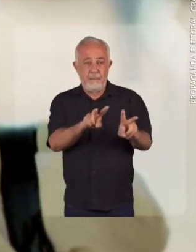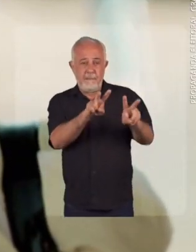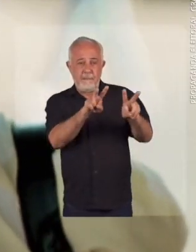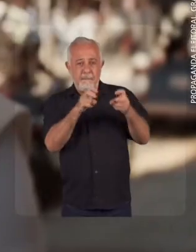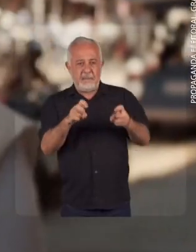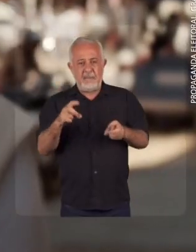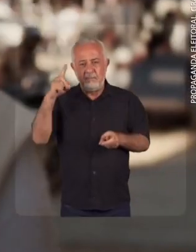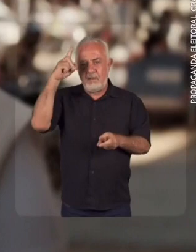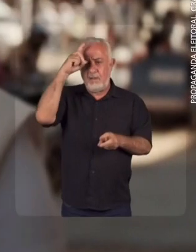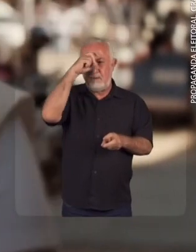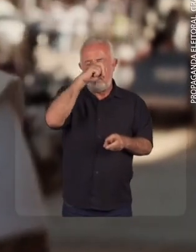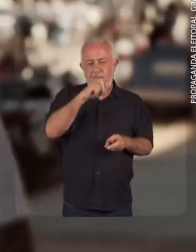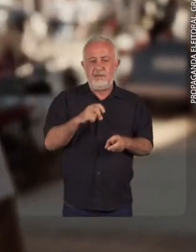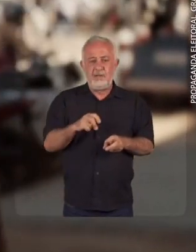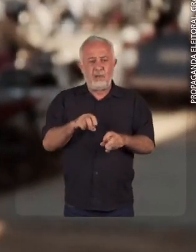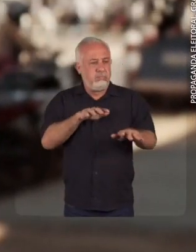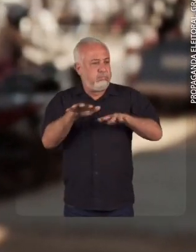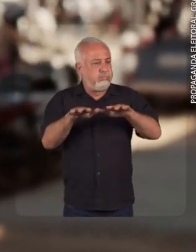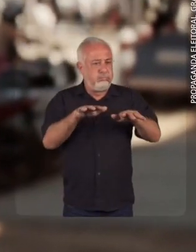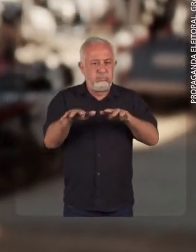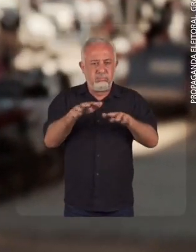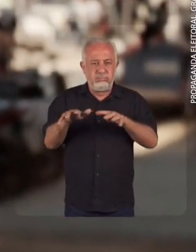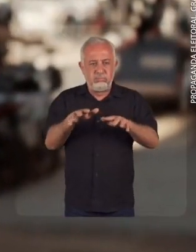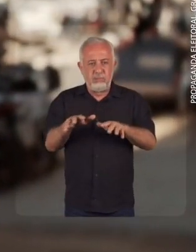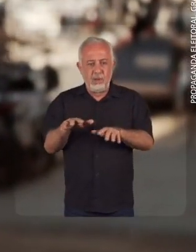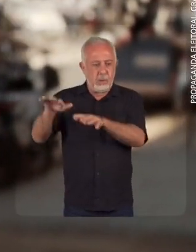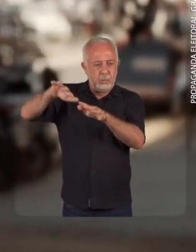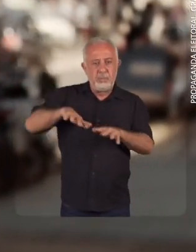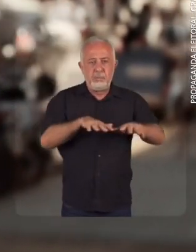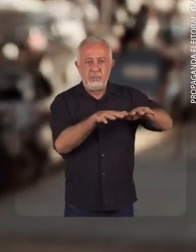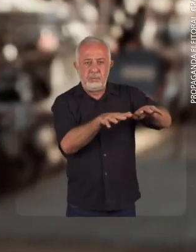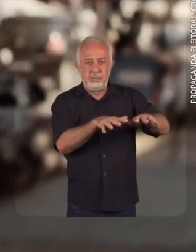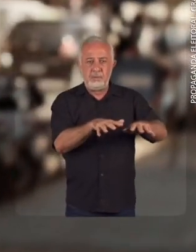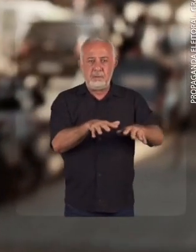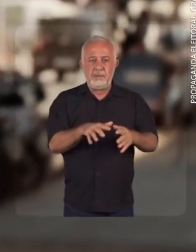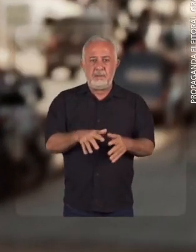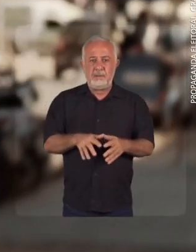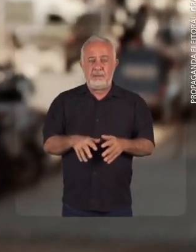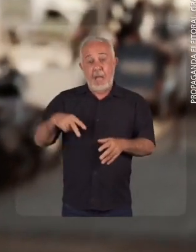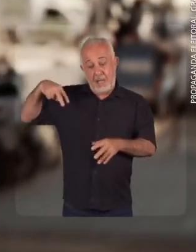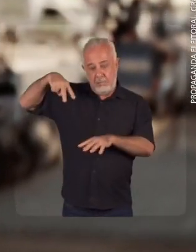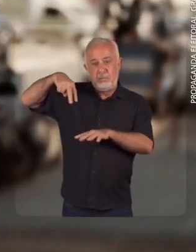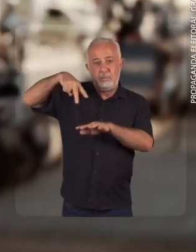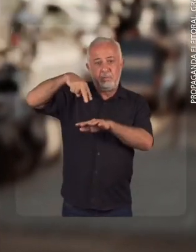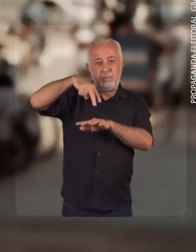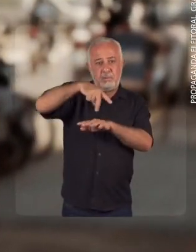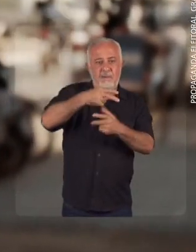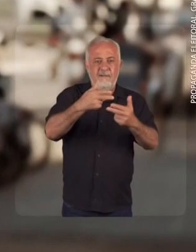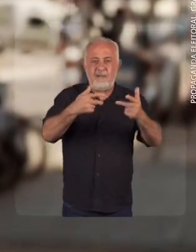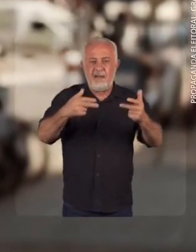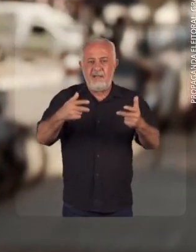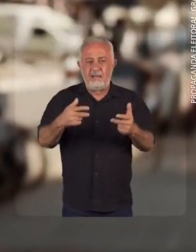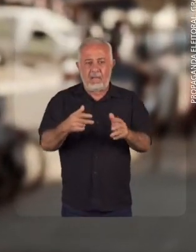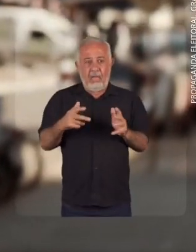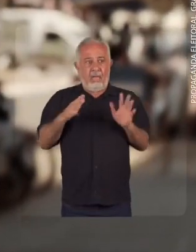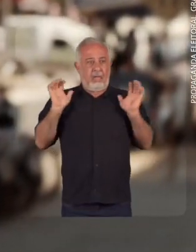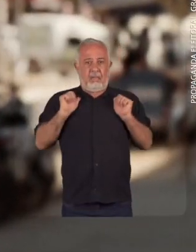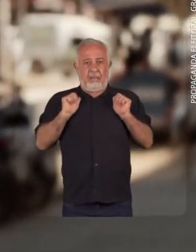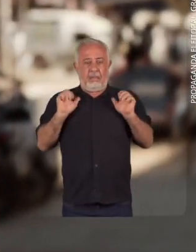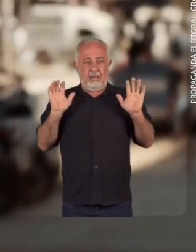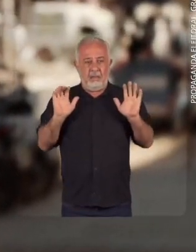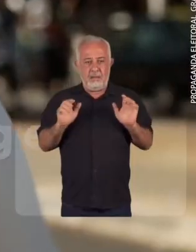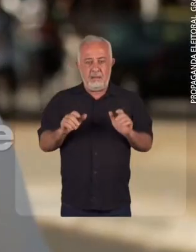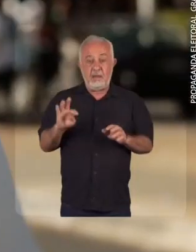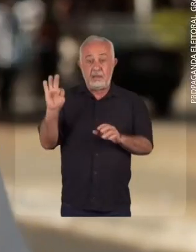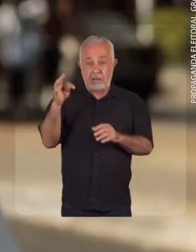nem copo tem. Você percebe que aqui é difícil a gente se locomover, difícil estacionar, né? O pedestre aqui fica muitas vezes